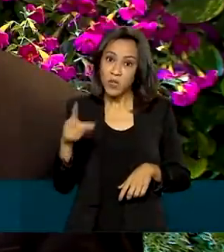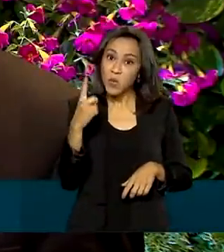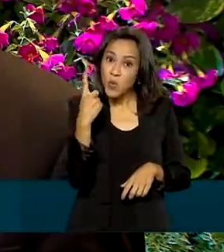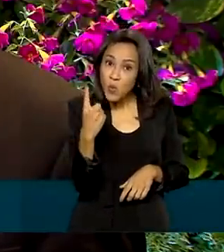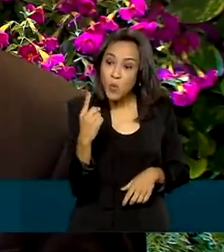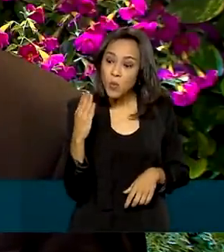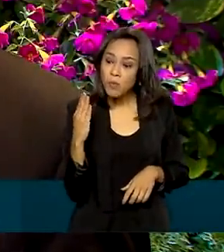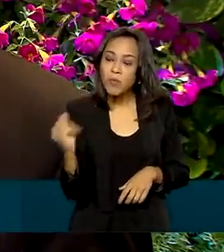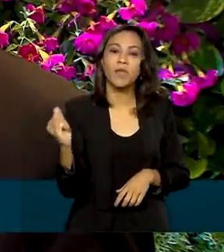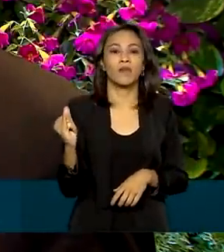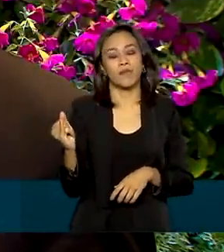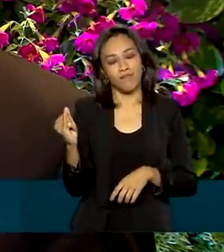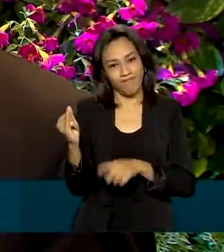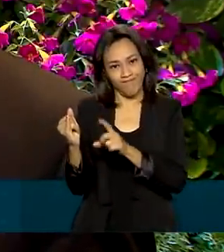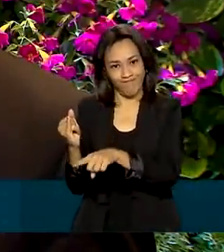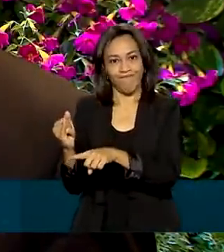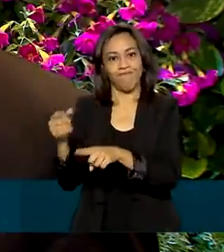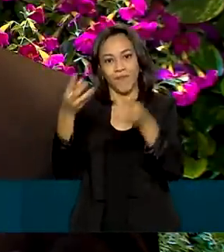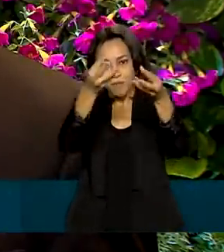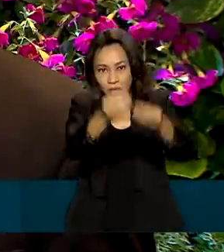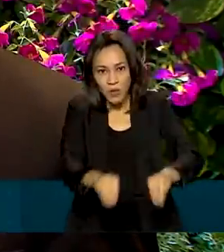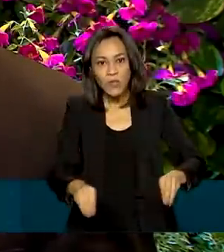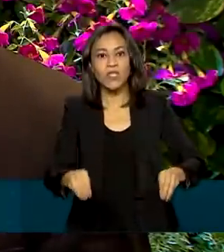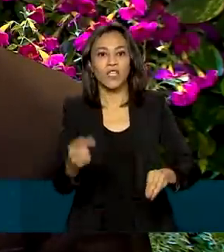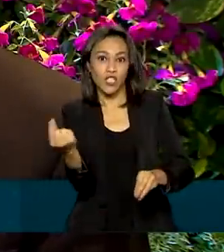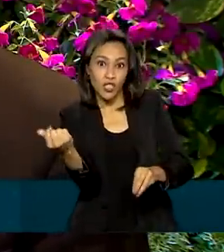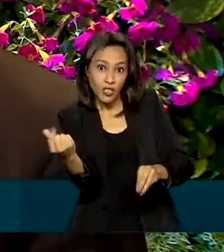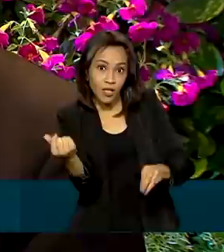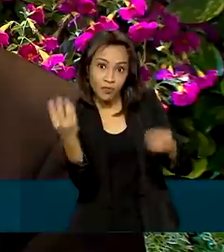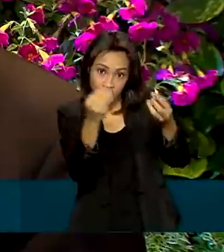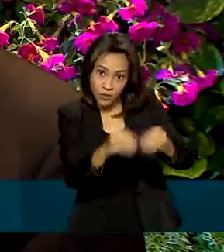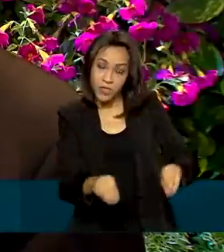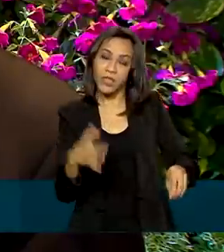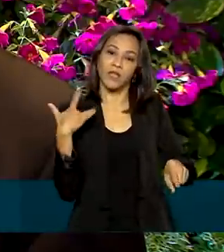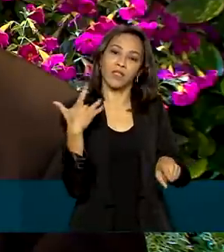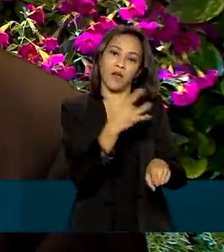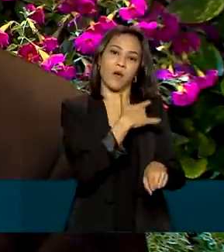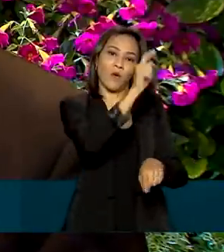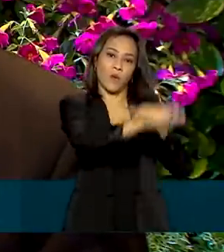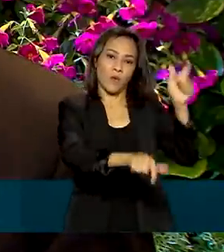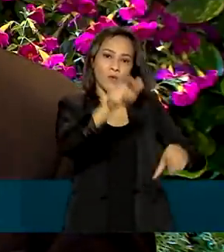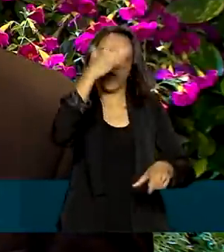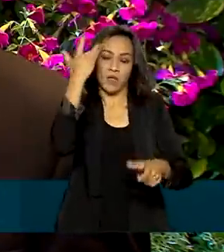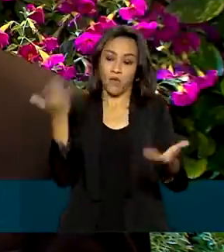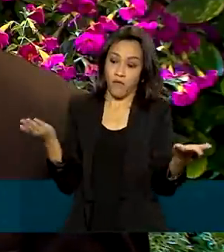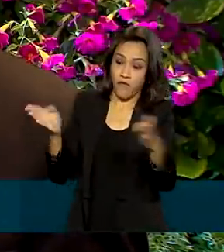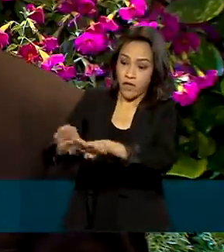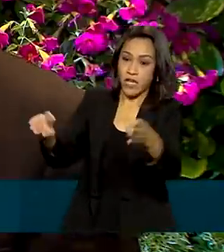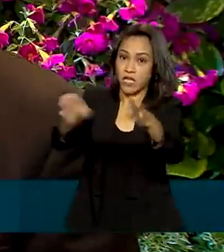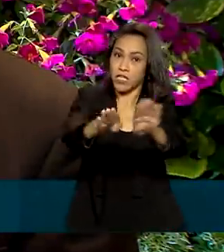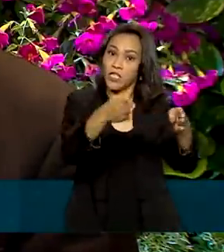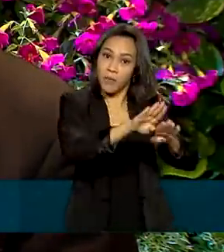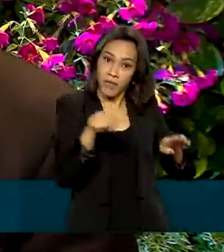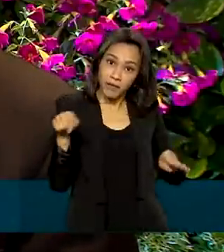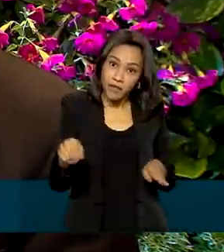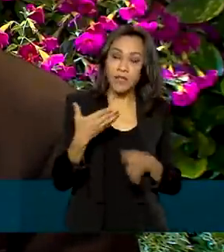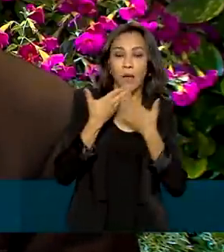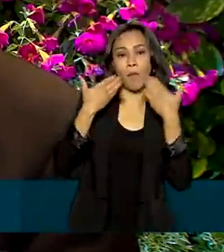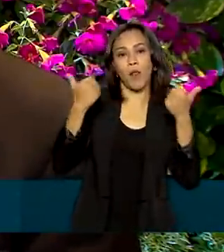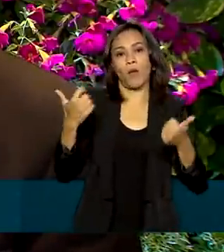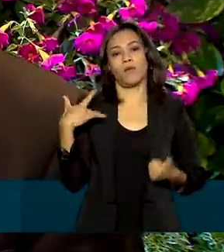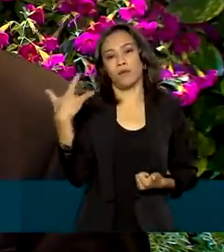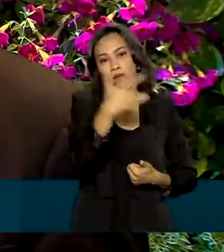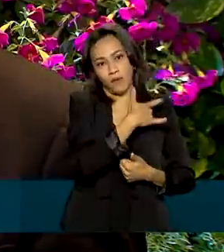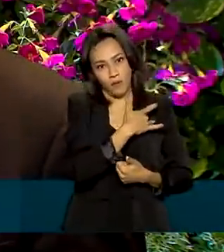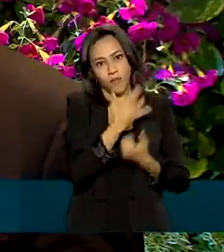impacto na saúde pública do Brasil que os lixões representam. Então, o encerramento dos lixões também é melhoria da saúde e da qualidade de